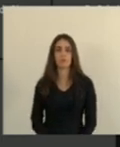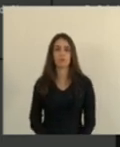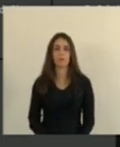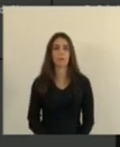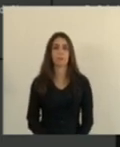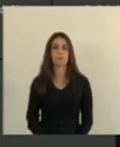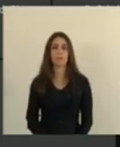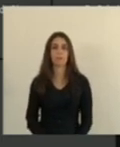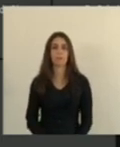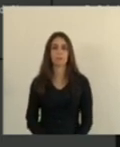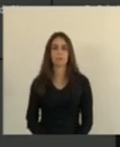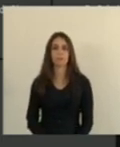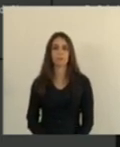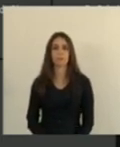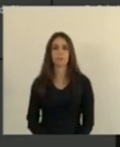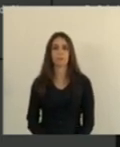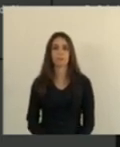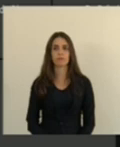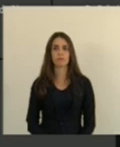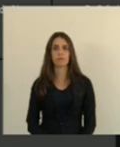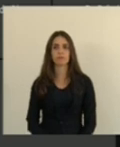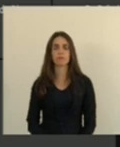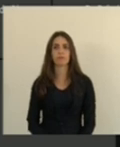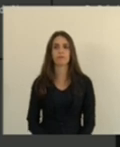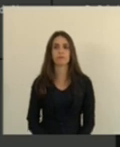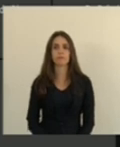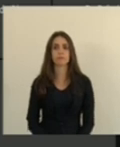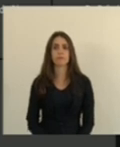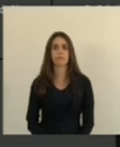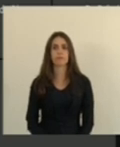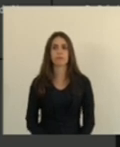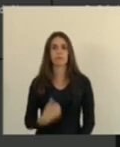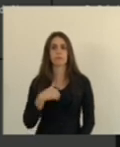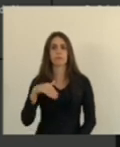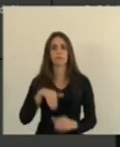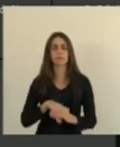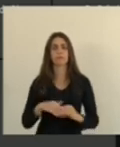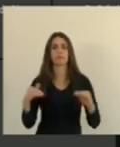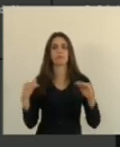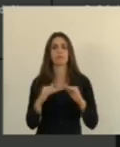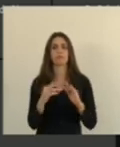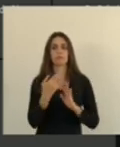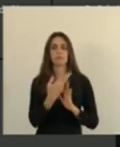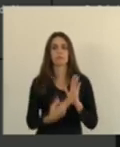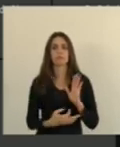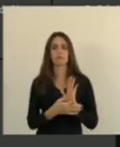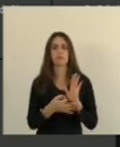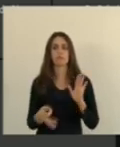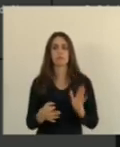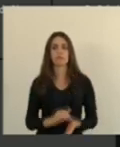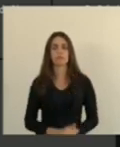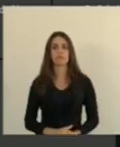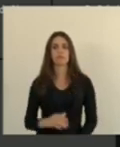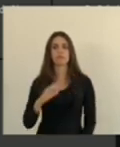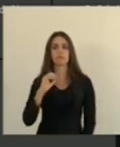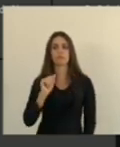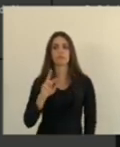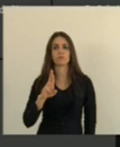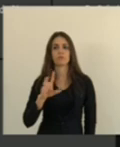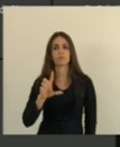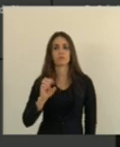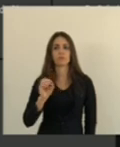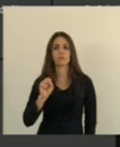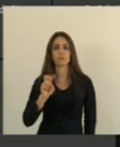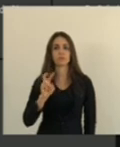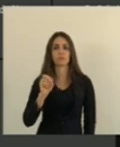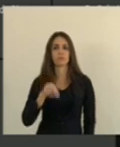deputado danilo baiense delegado danilo baiense vota com o relator ok deputado carlos com o